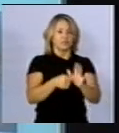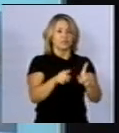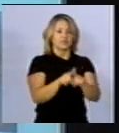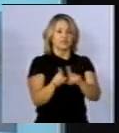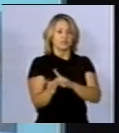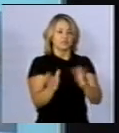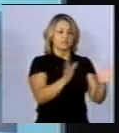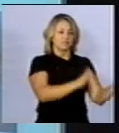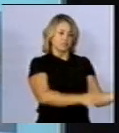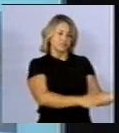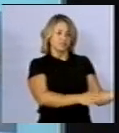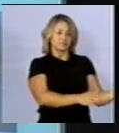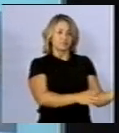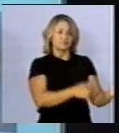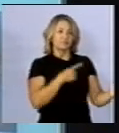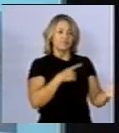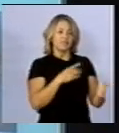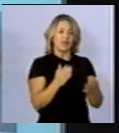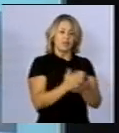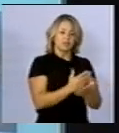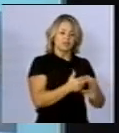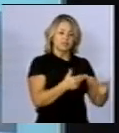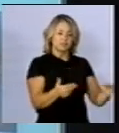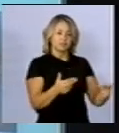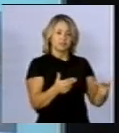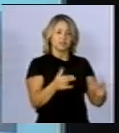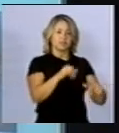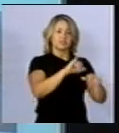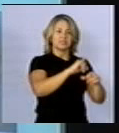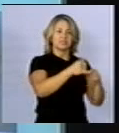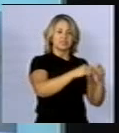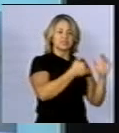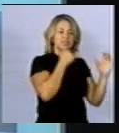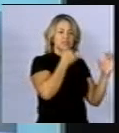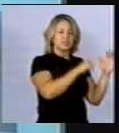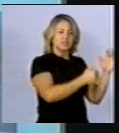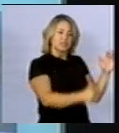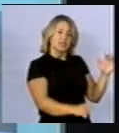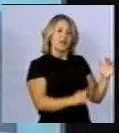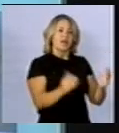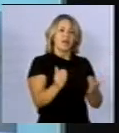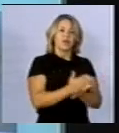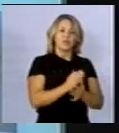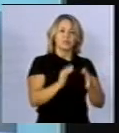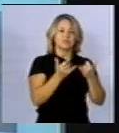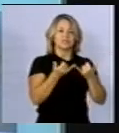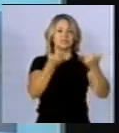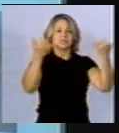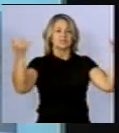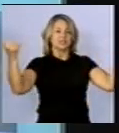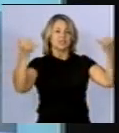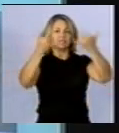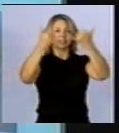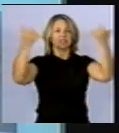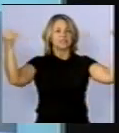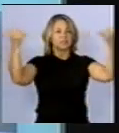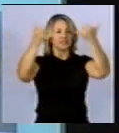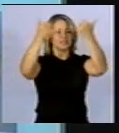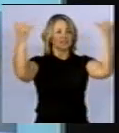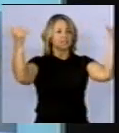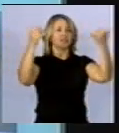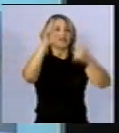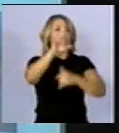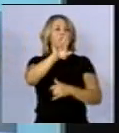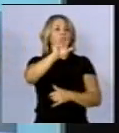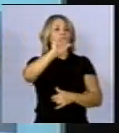inferior direito, em instalações de setor elétrico. O CEPEL já fez medir praticamente a grande maioria das linhas, subestações e usinas nesse país.